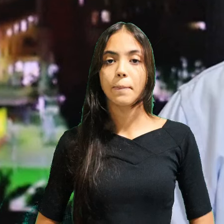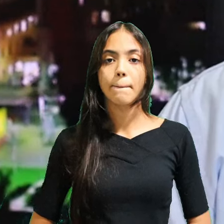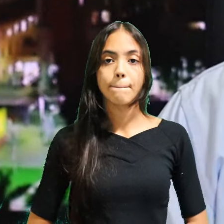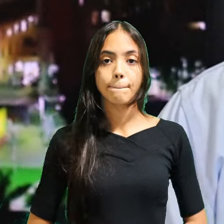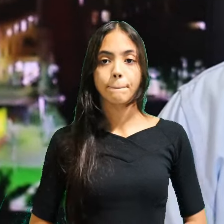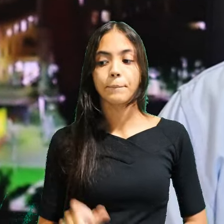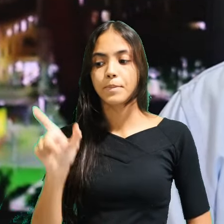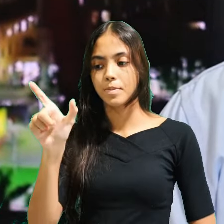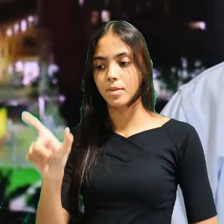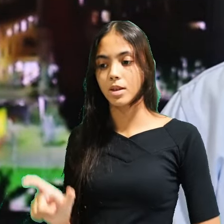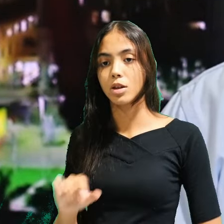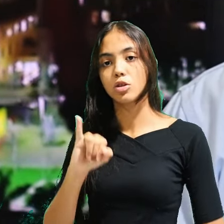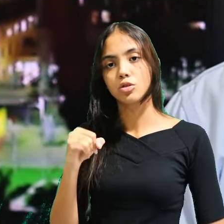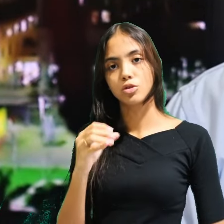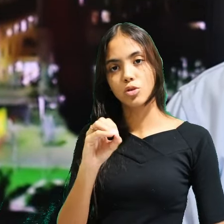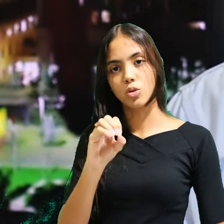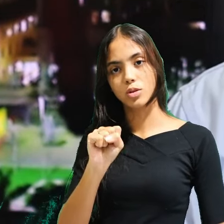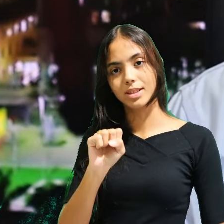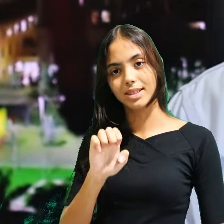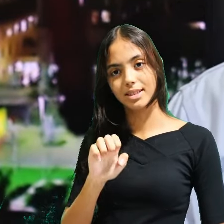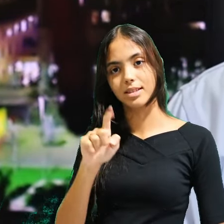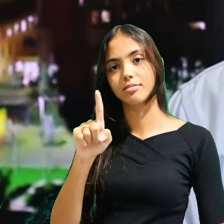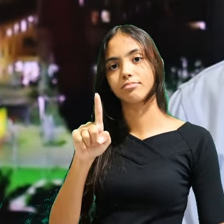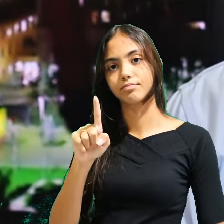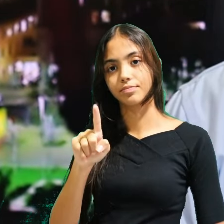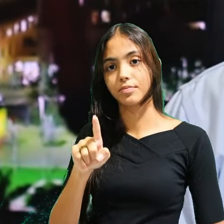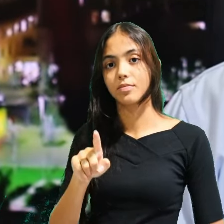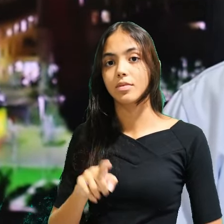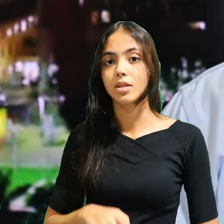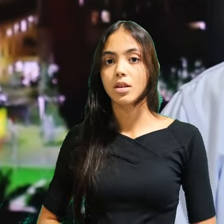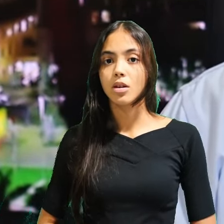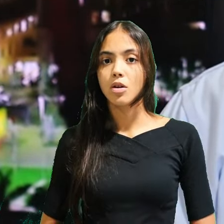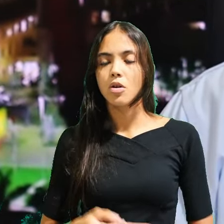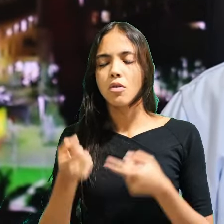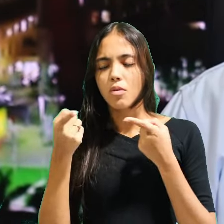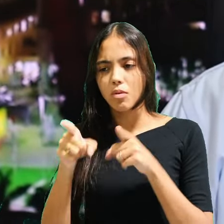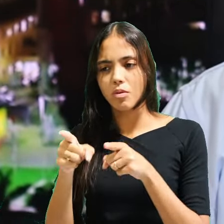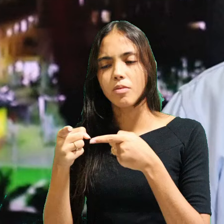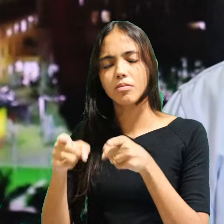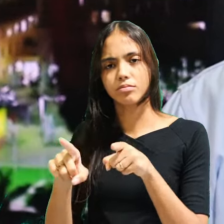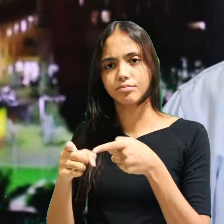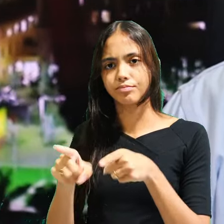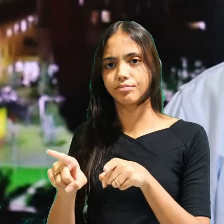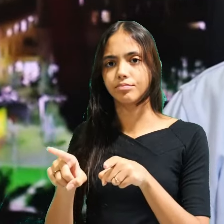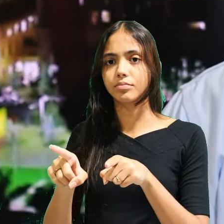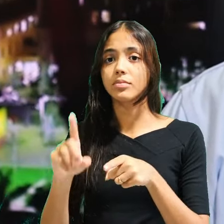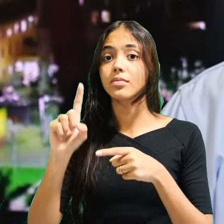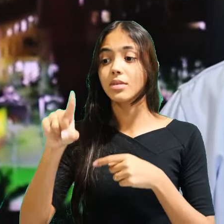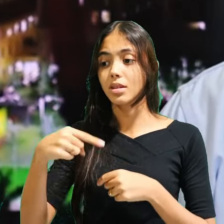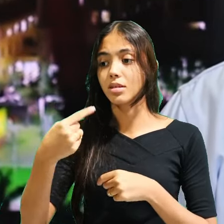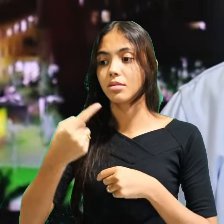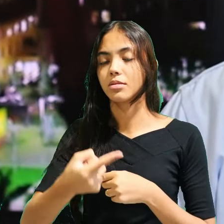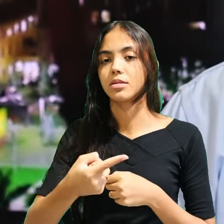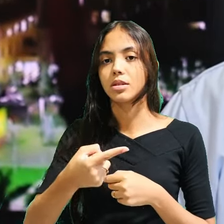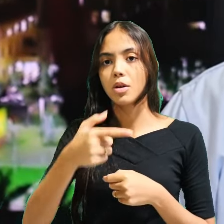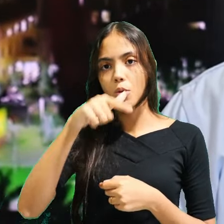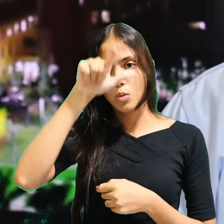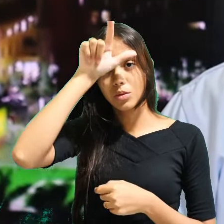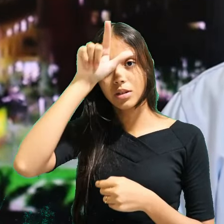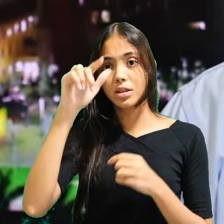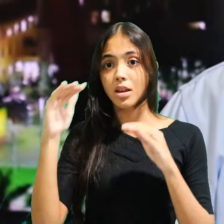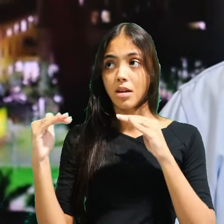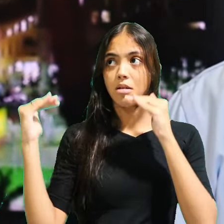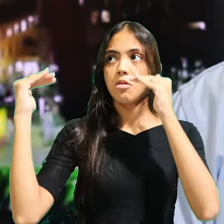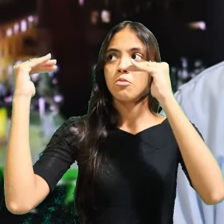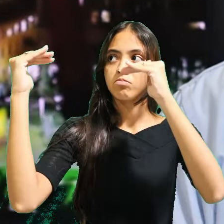escravo por seus irmãos aos mercadores e, anos mais tarde, quando era um grande líder no